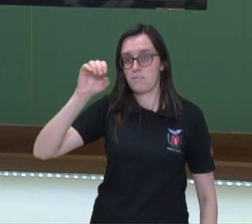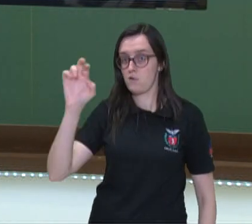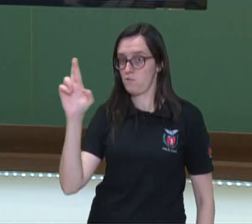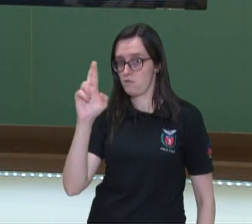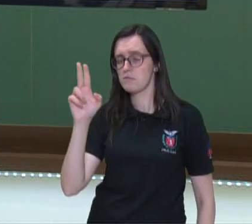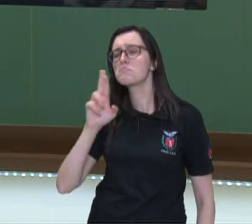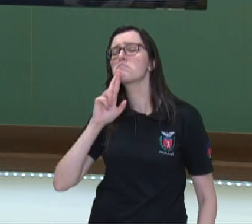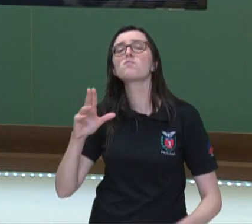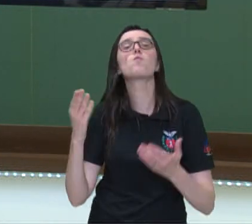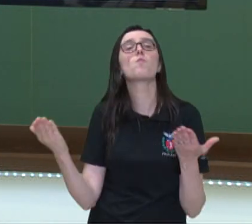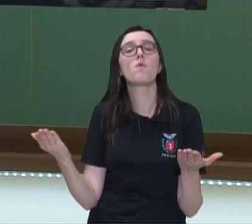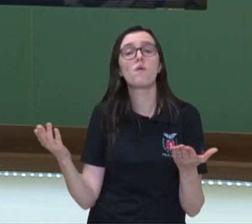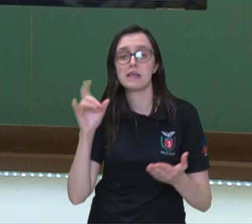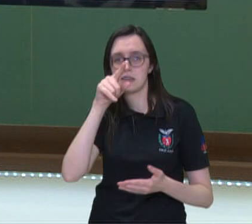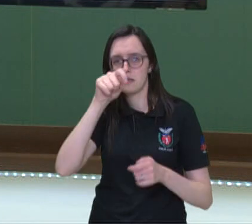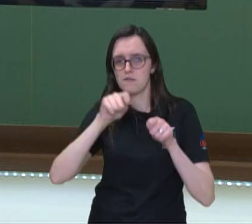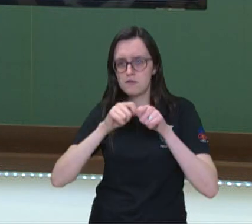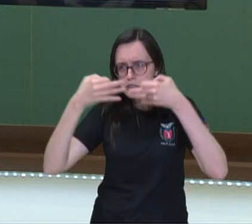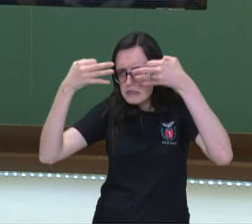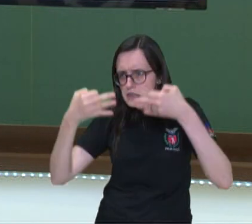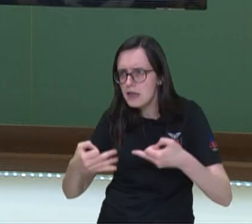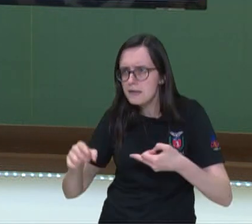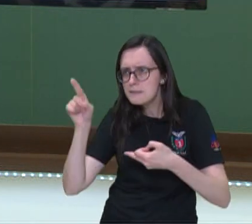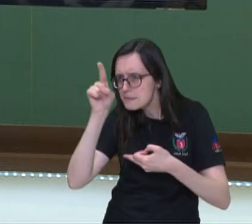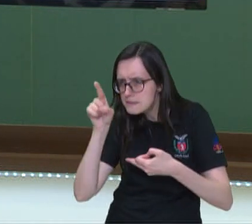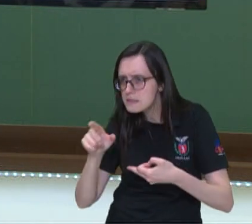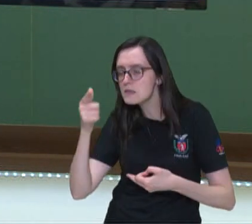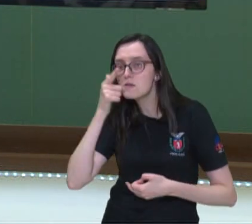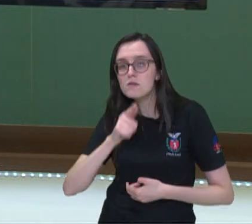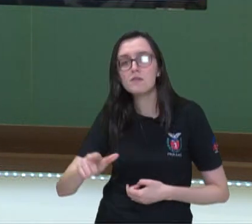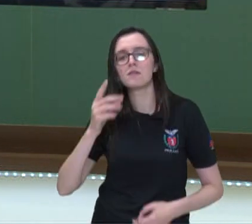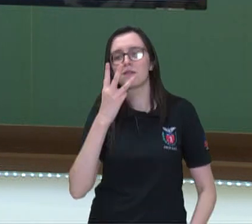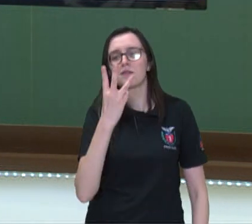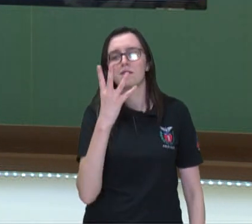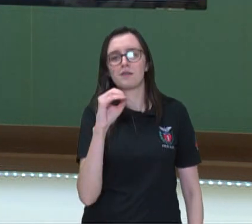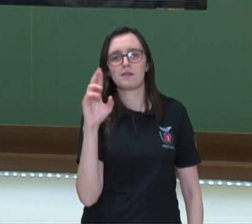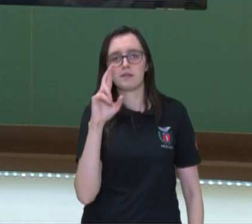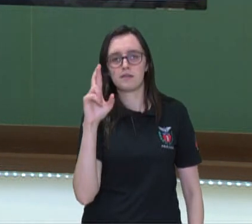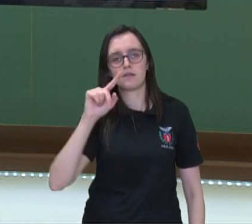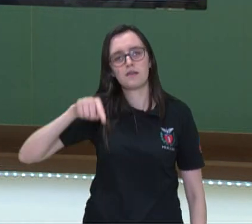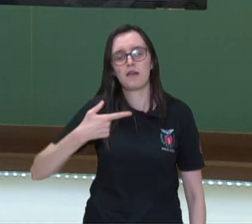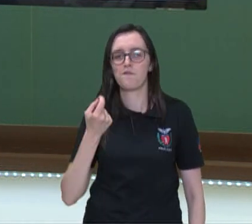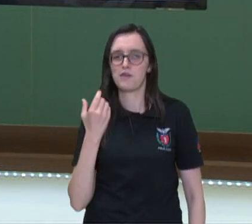Que vai dar quanto? Se você fizer a continha direitinho, R$ 340,20.